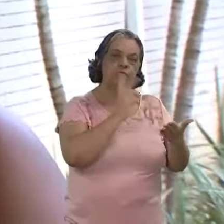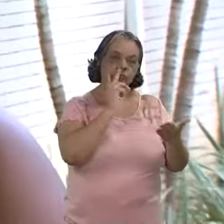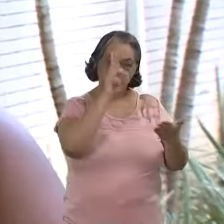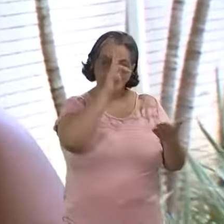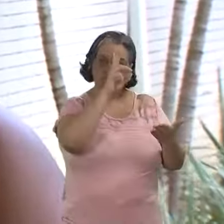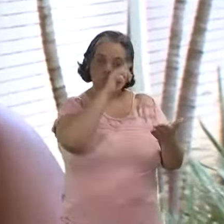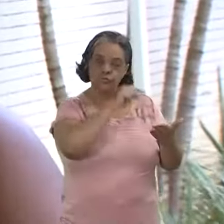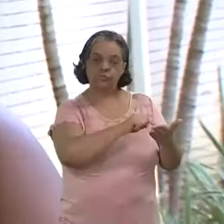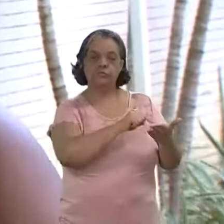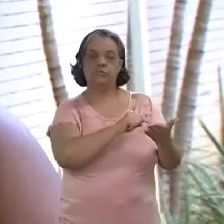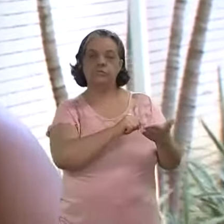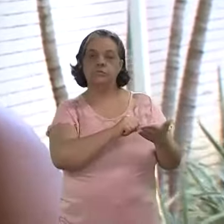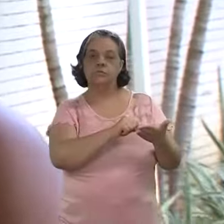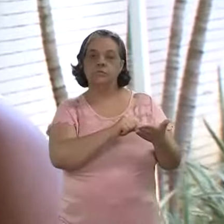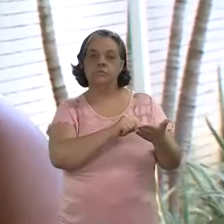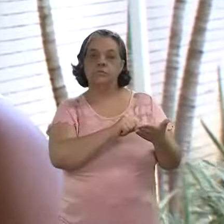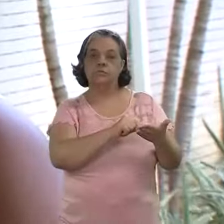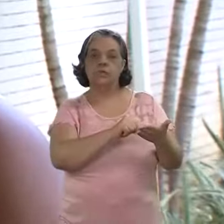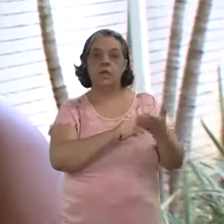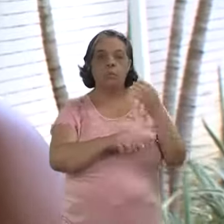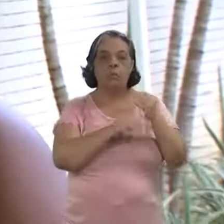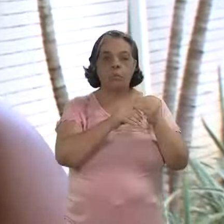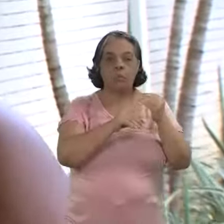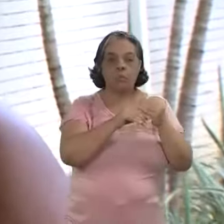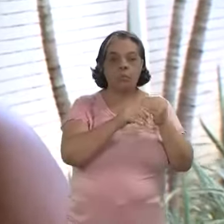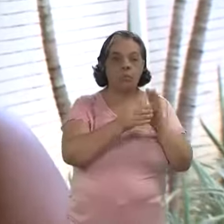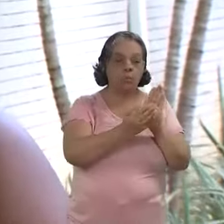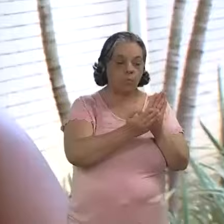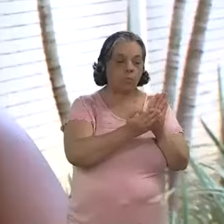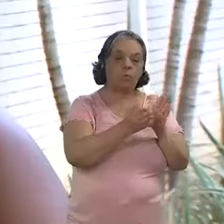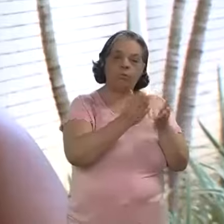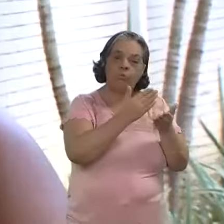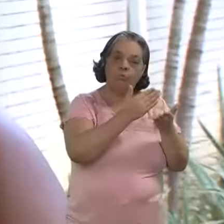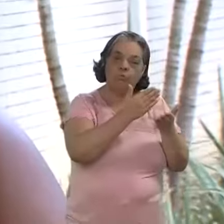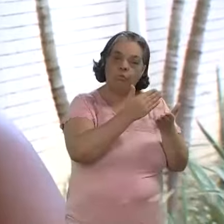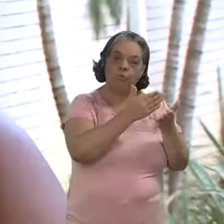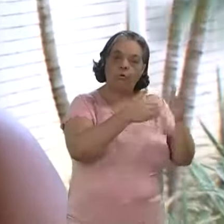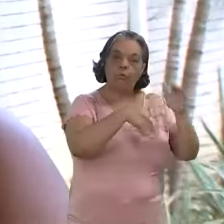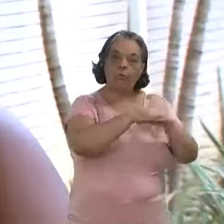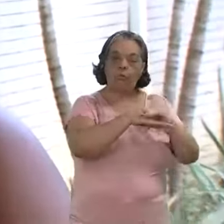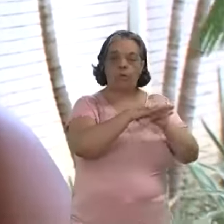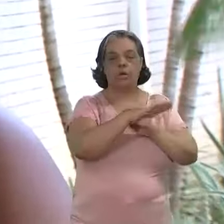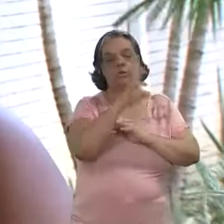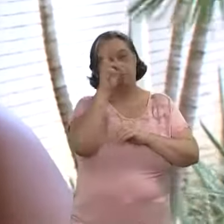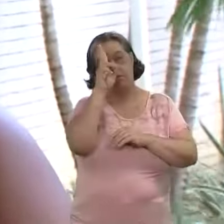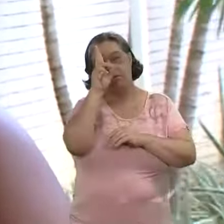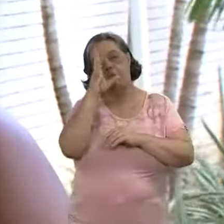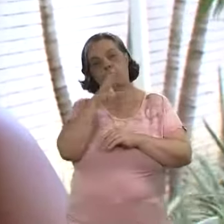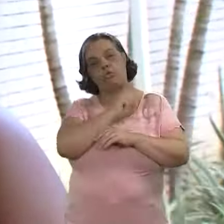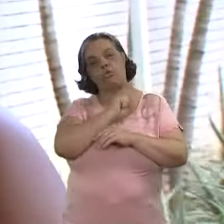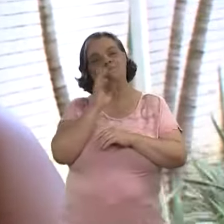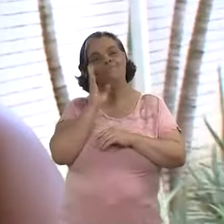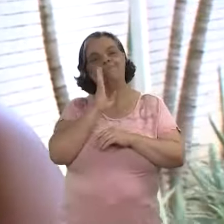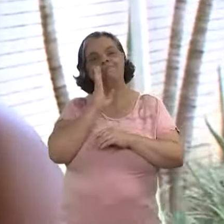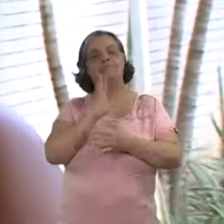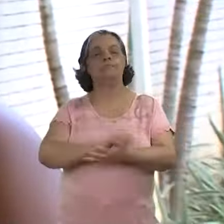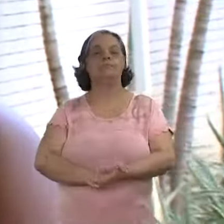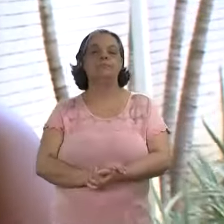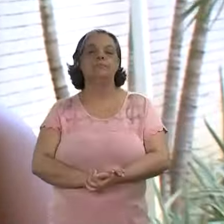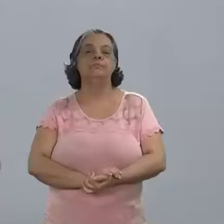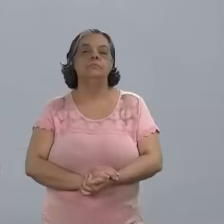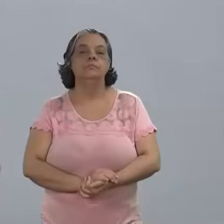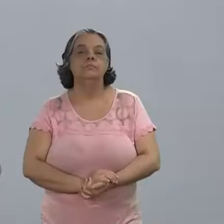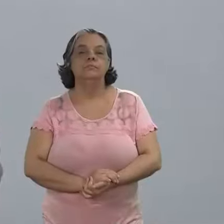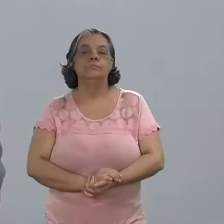históricos e acumular algo, guardar todas as recordações, então, eu acho muito legal